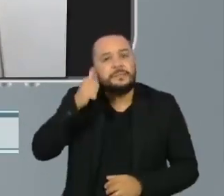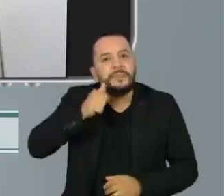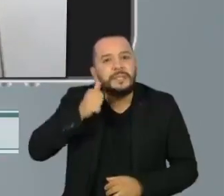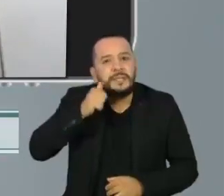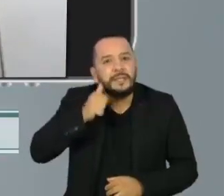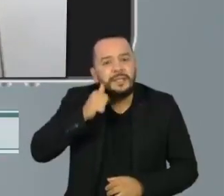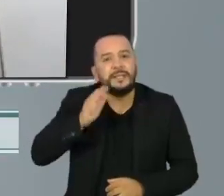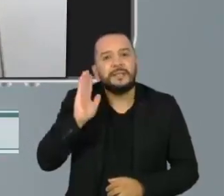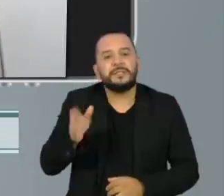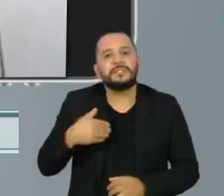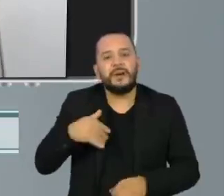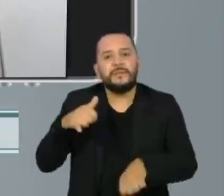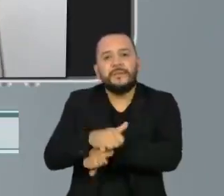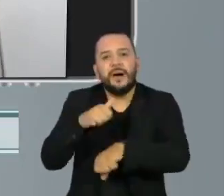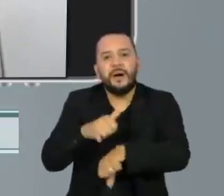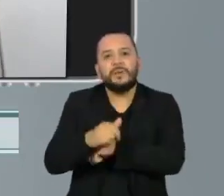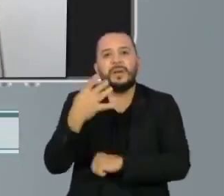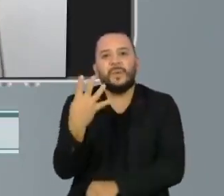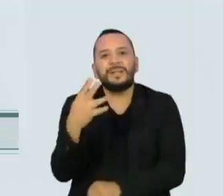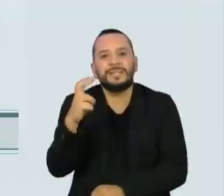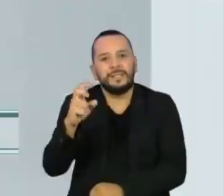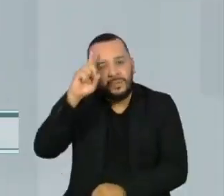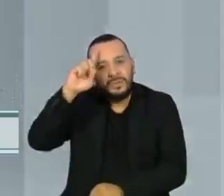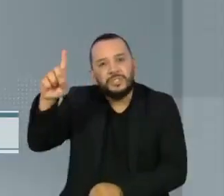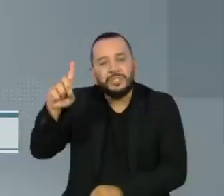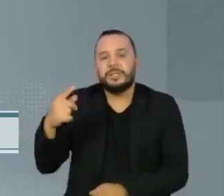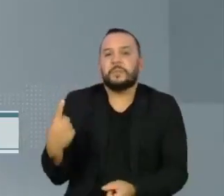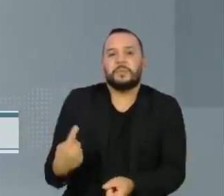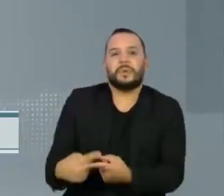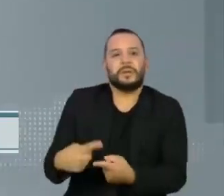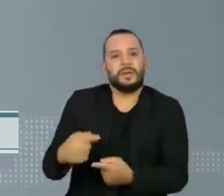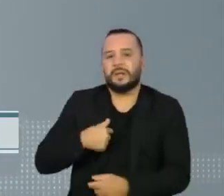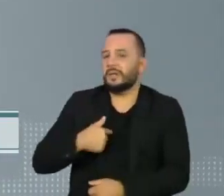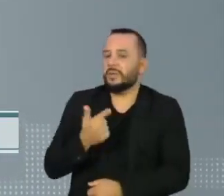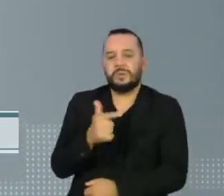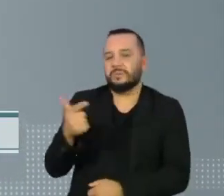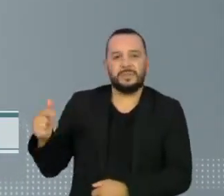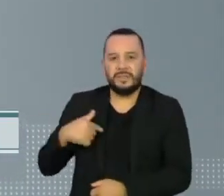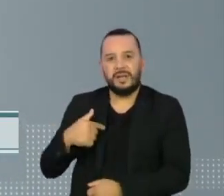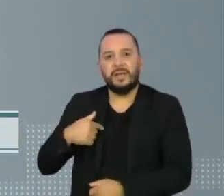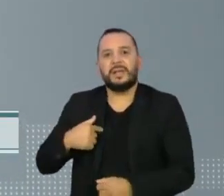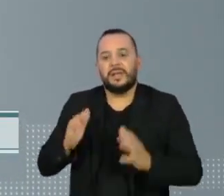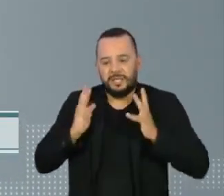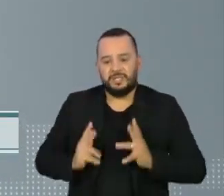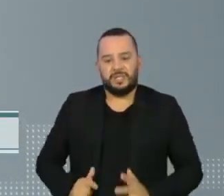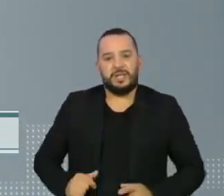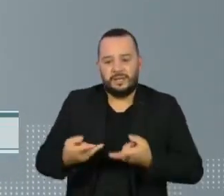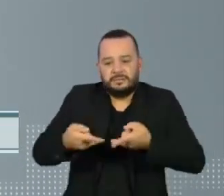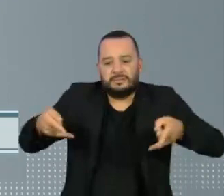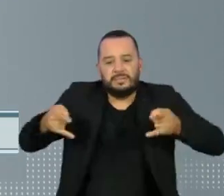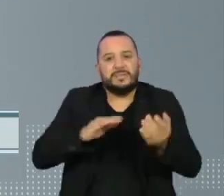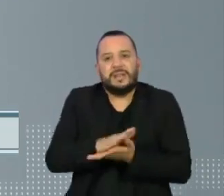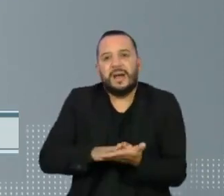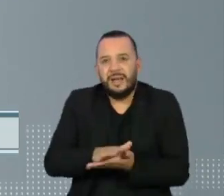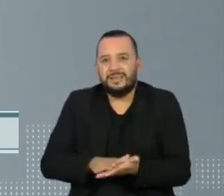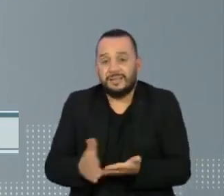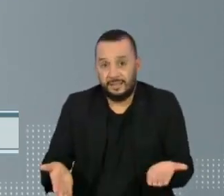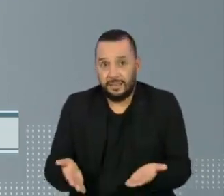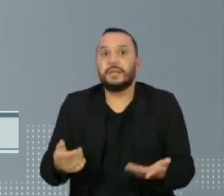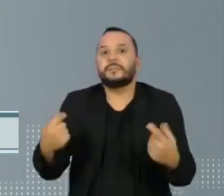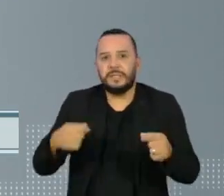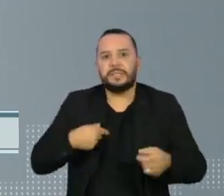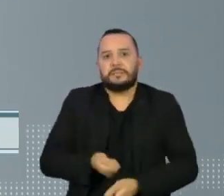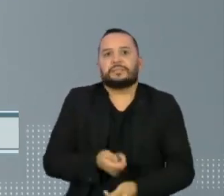letivos por não terem acesso a um absorvente. A Girl Up luta em 11 estados brasileiros para garantir distribuição